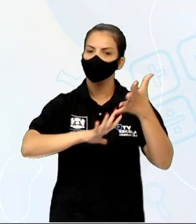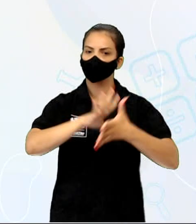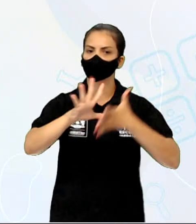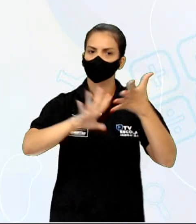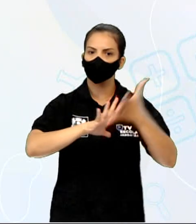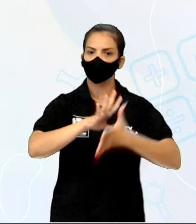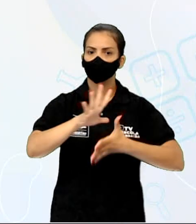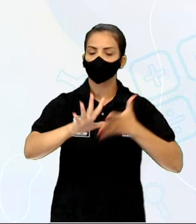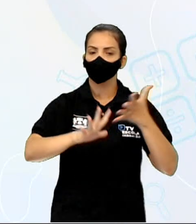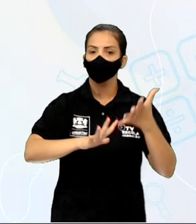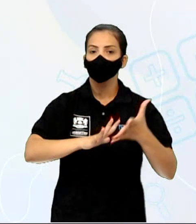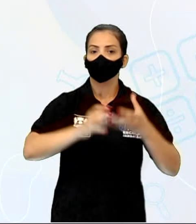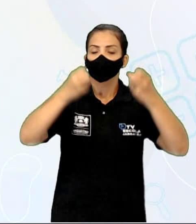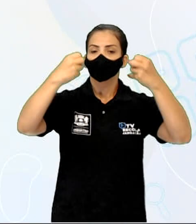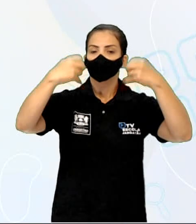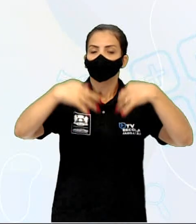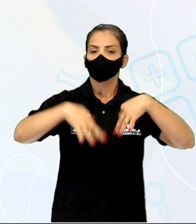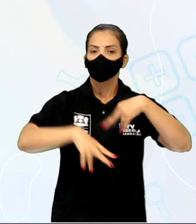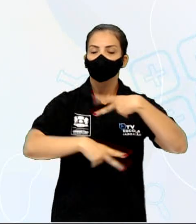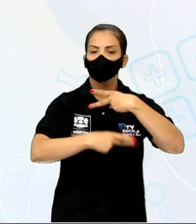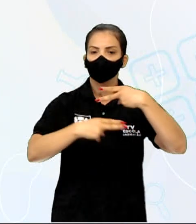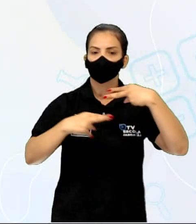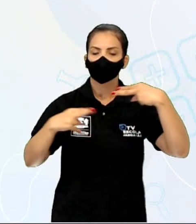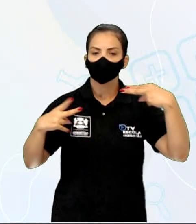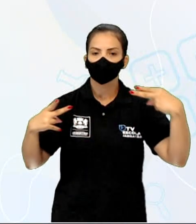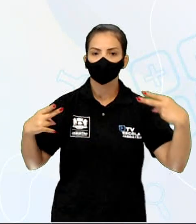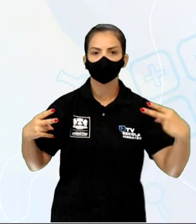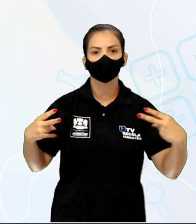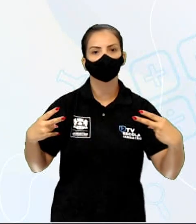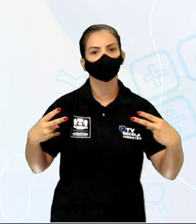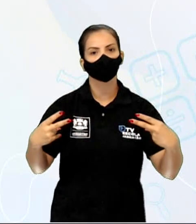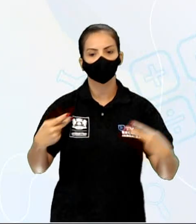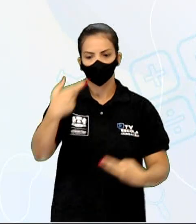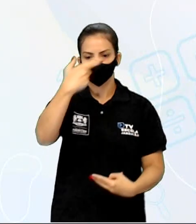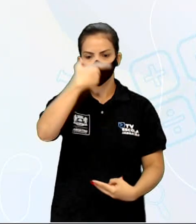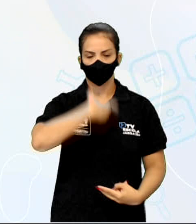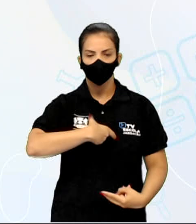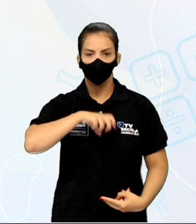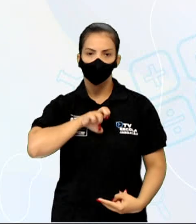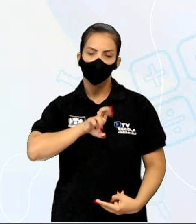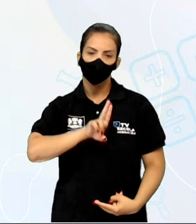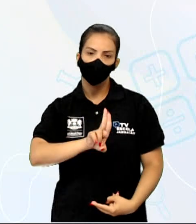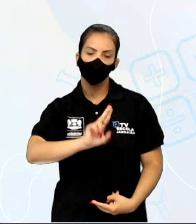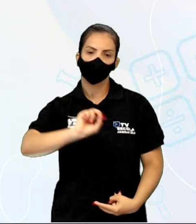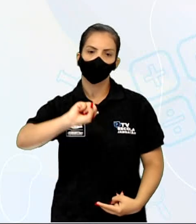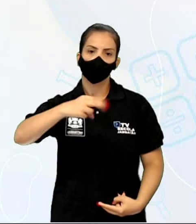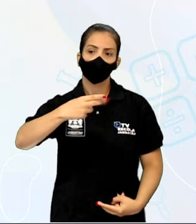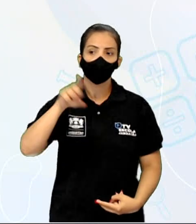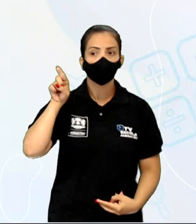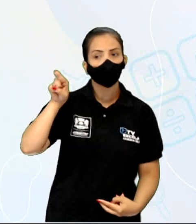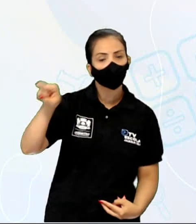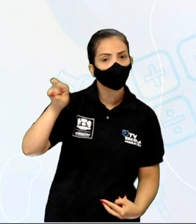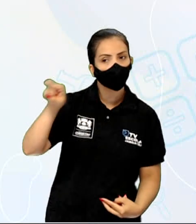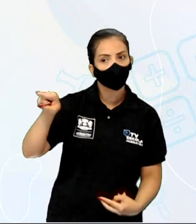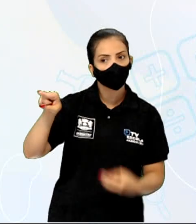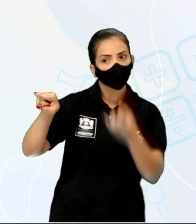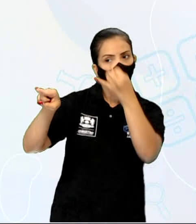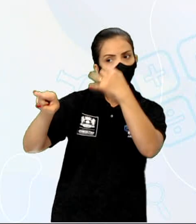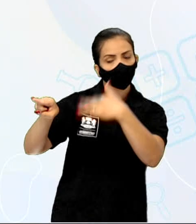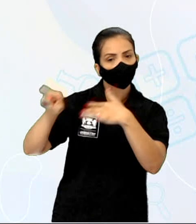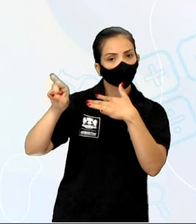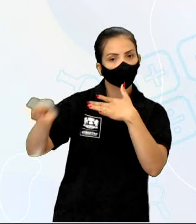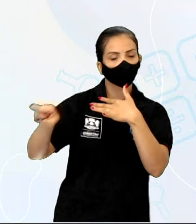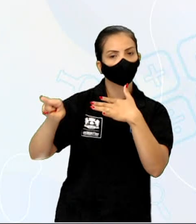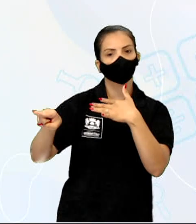que conta os fatos que podem ser narrados na primeira pessoa. Eu ou terceira. Ele. Lembra que eu já falei disso? Ele ou